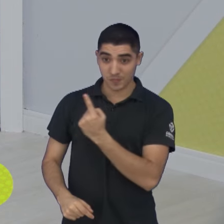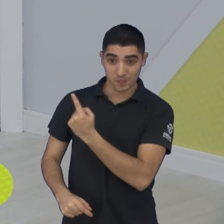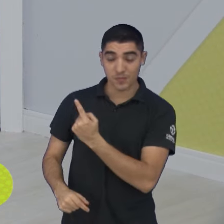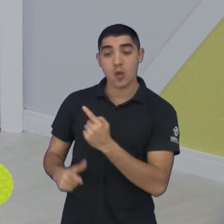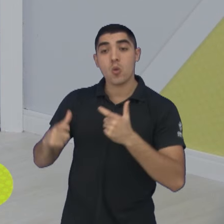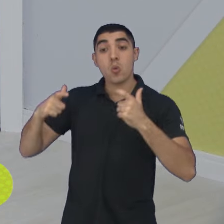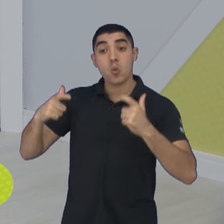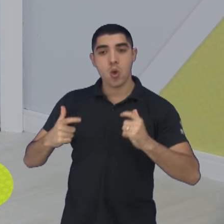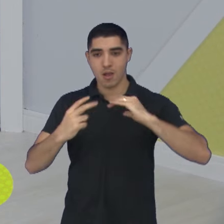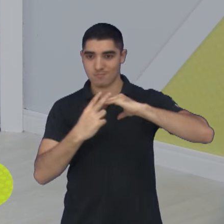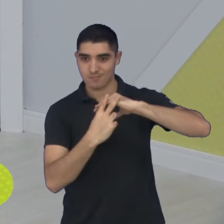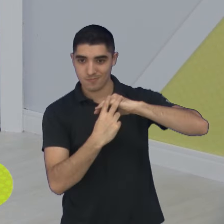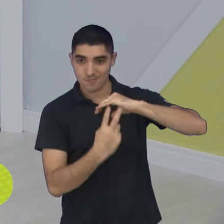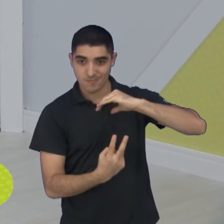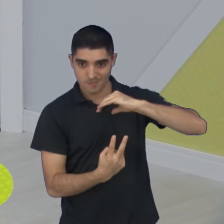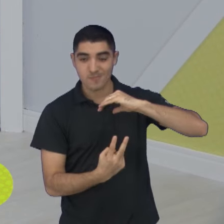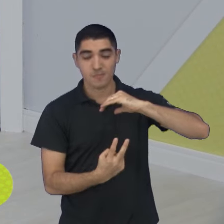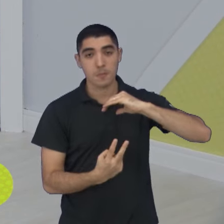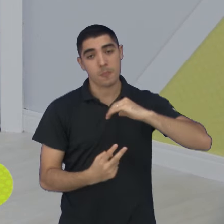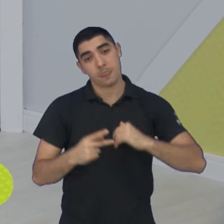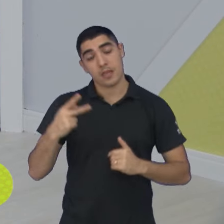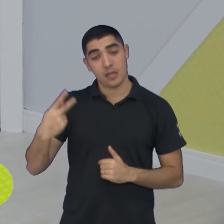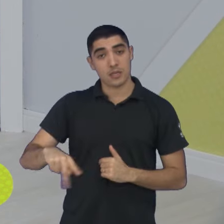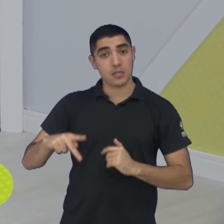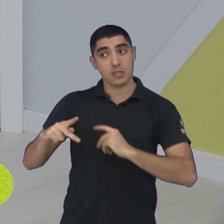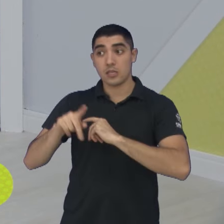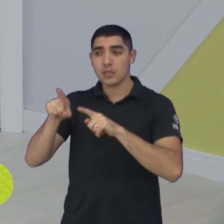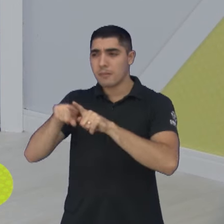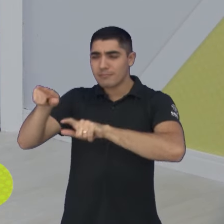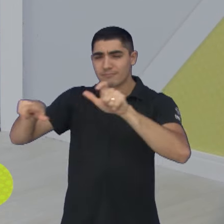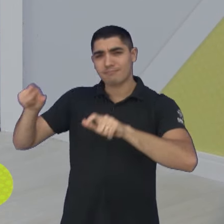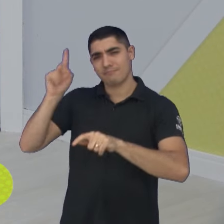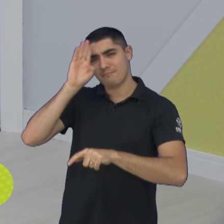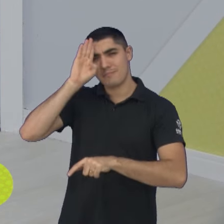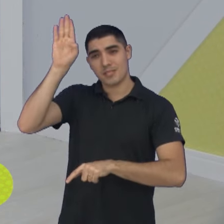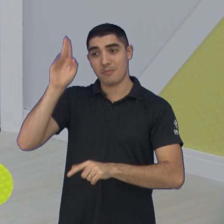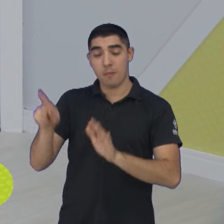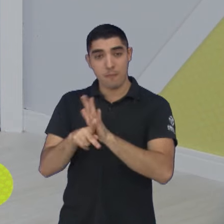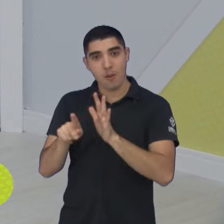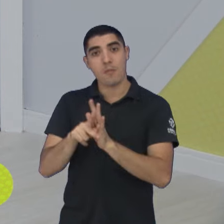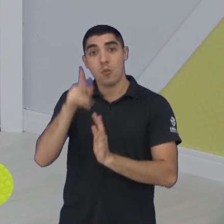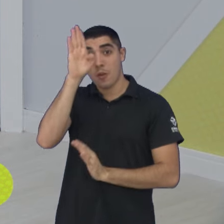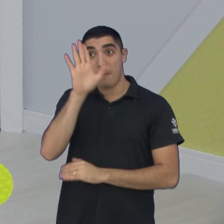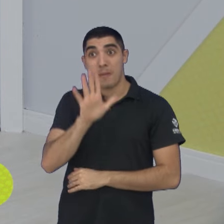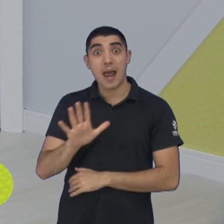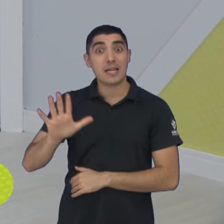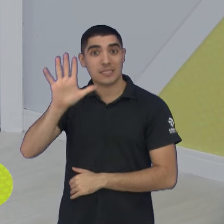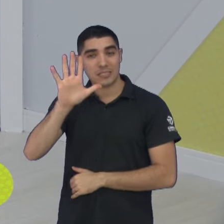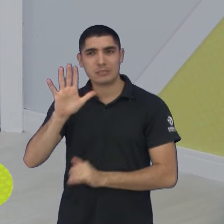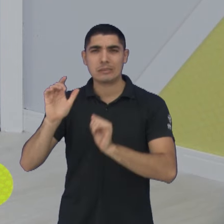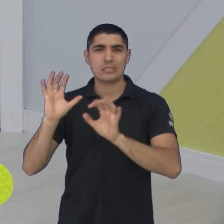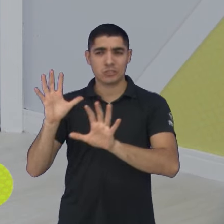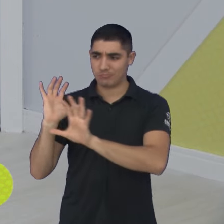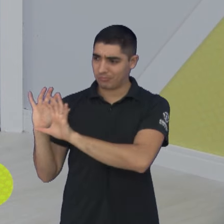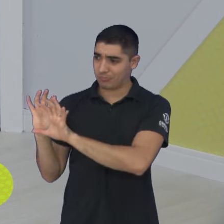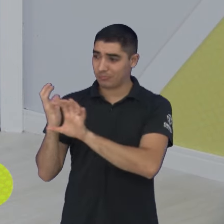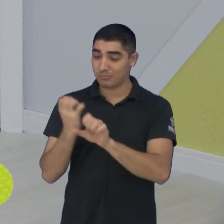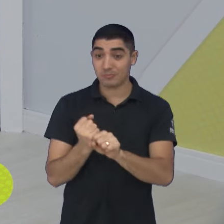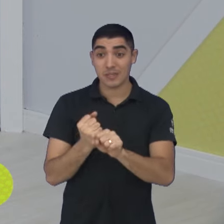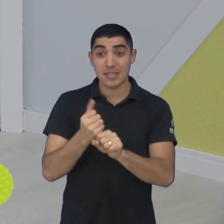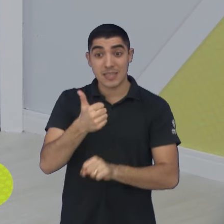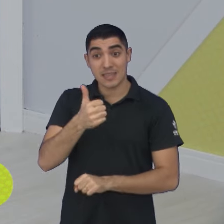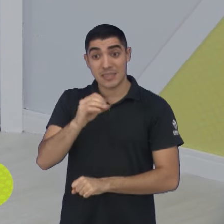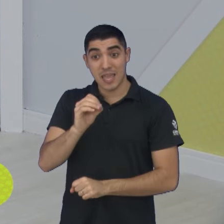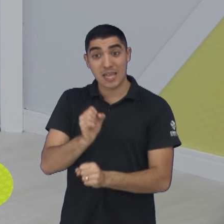Arena e vai reunir as principais atletas da temporada da Elite do Basquete Feminino Nacional. Após 10 anos, a nona